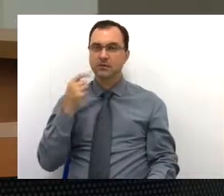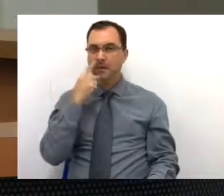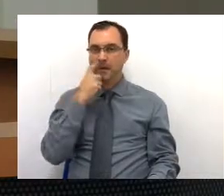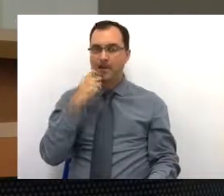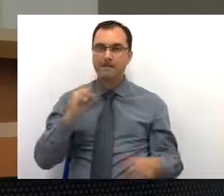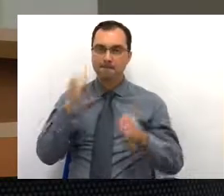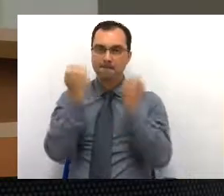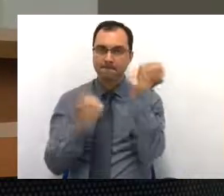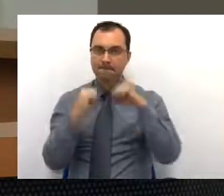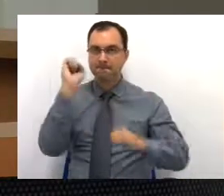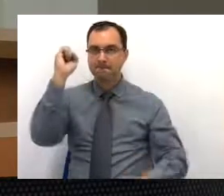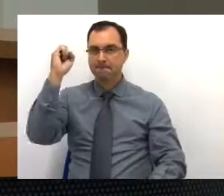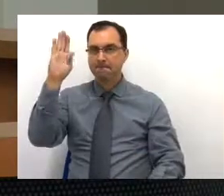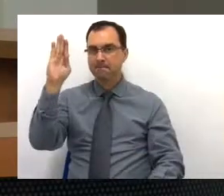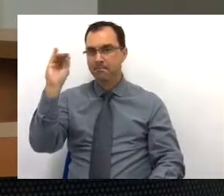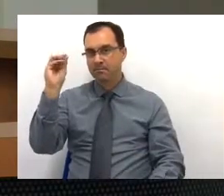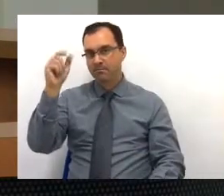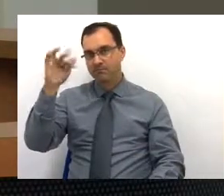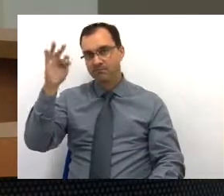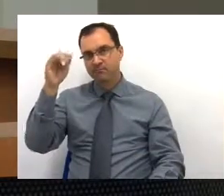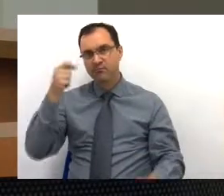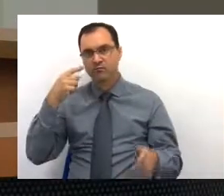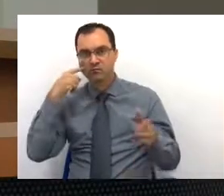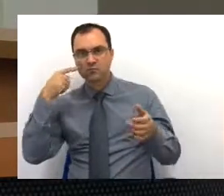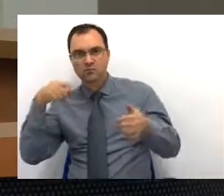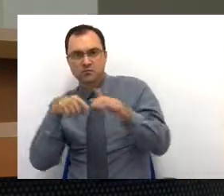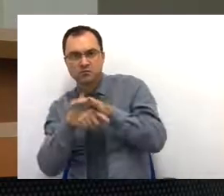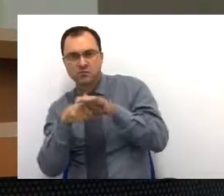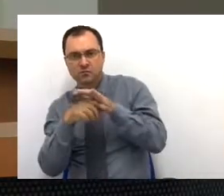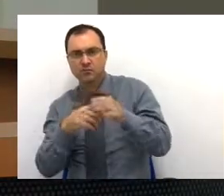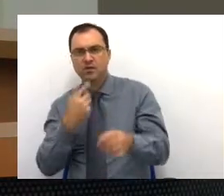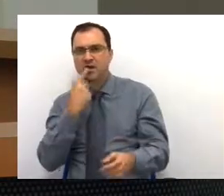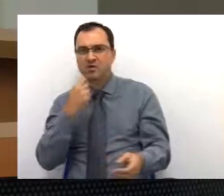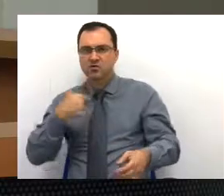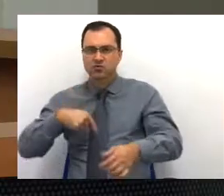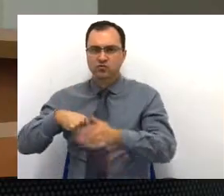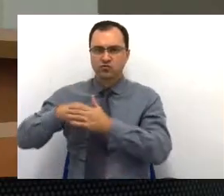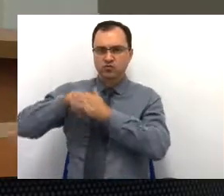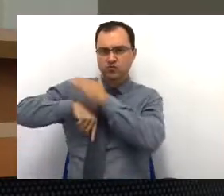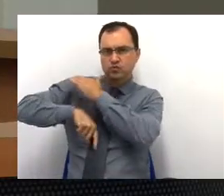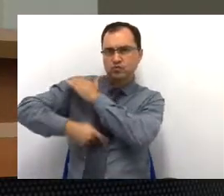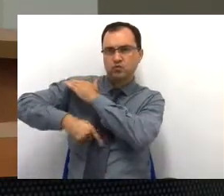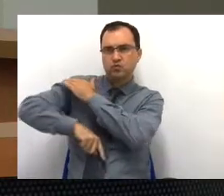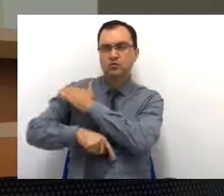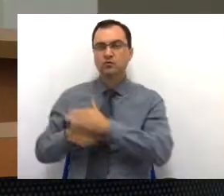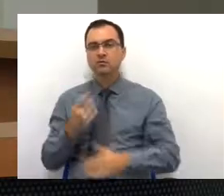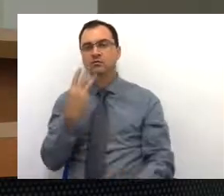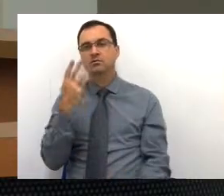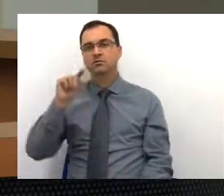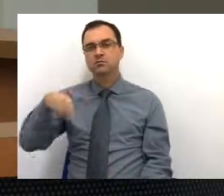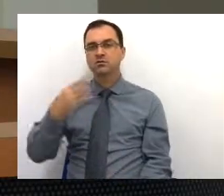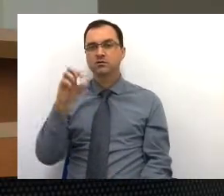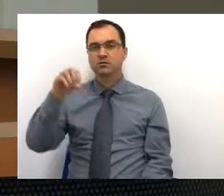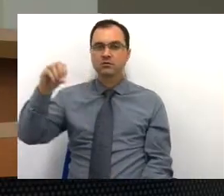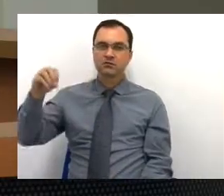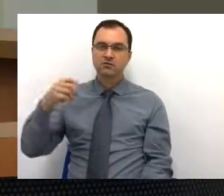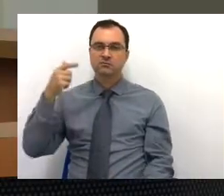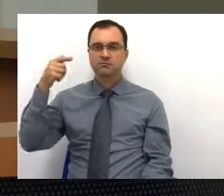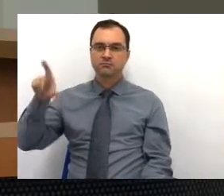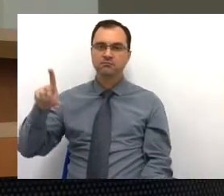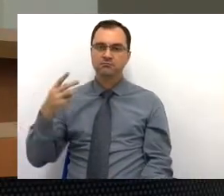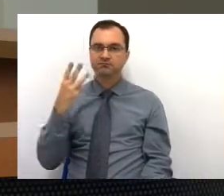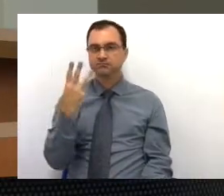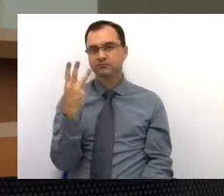empresa Biofest, que faz os exames laboratoriais, temos um valor de 13 milhões e 900. Então, mais